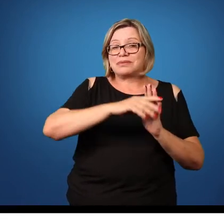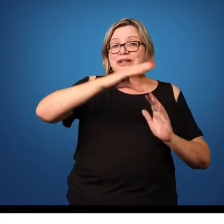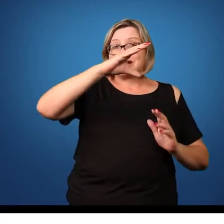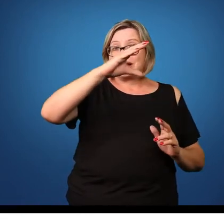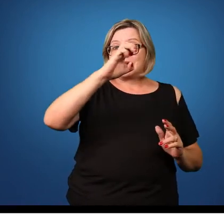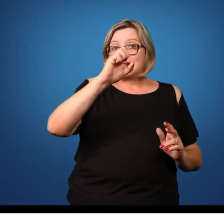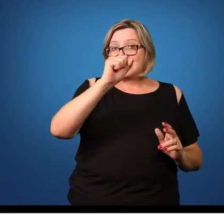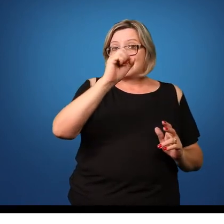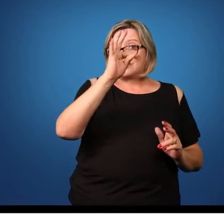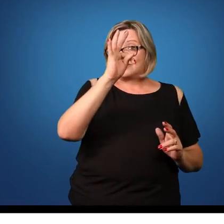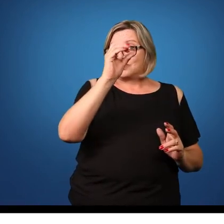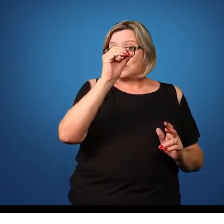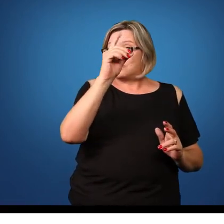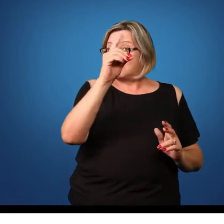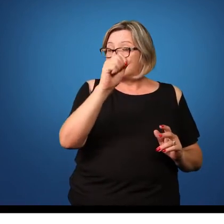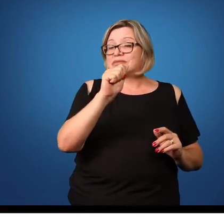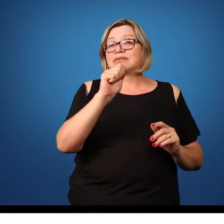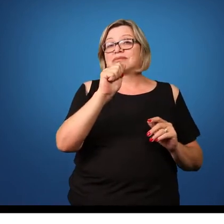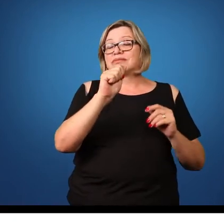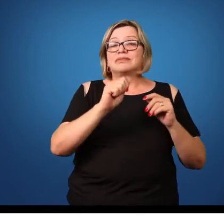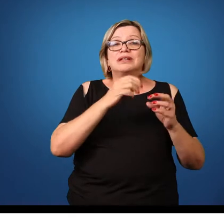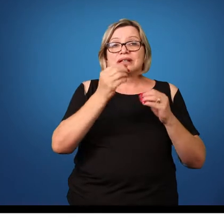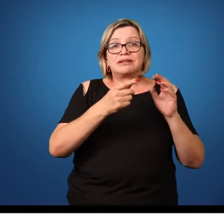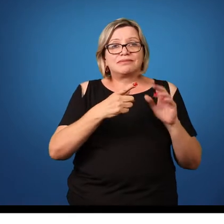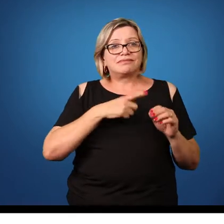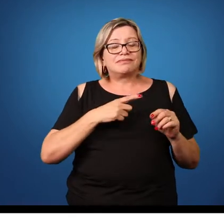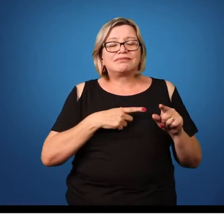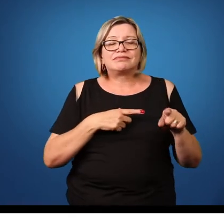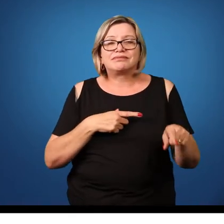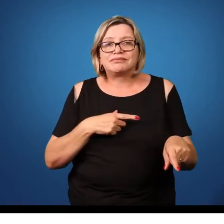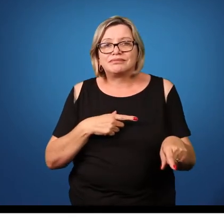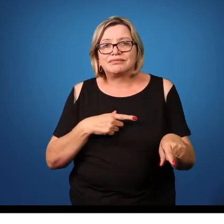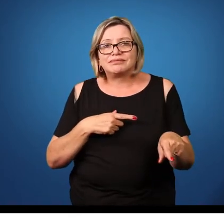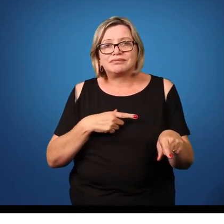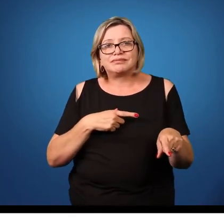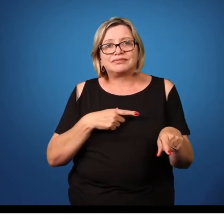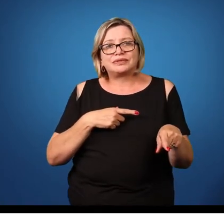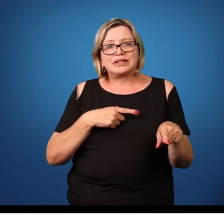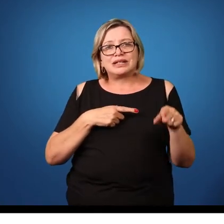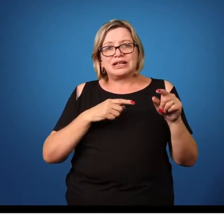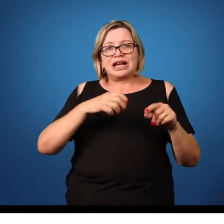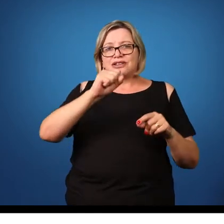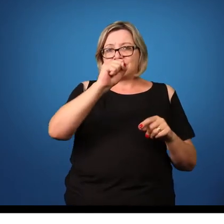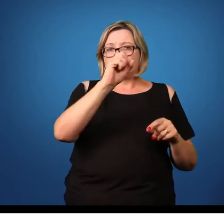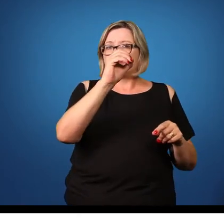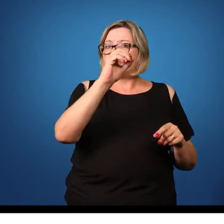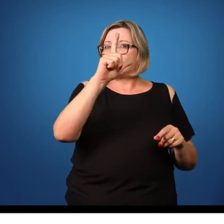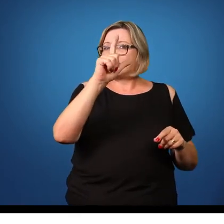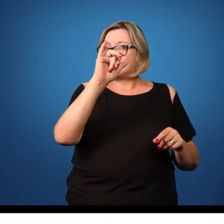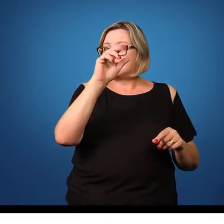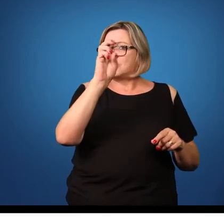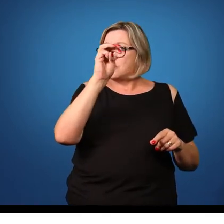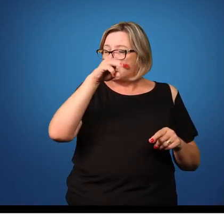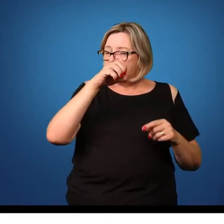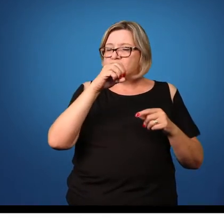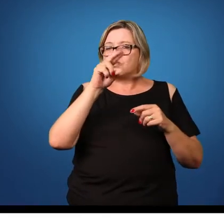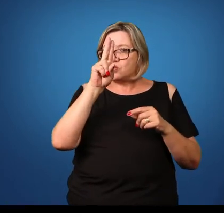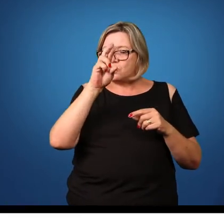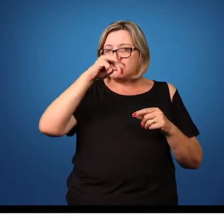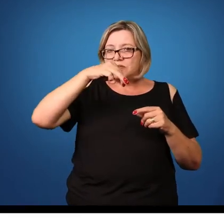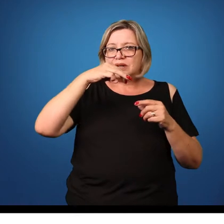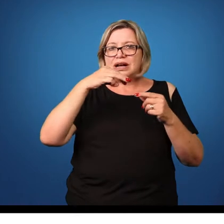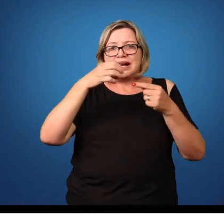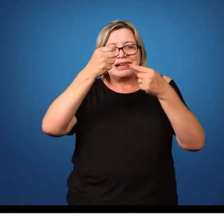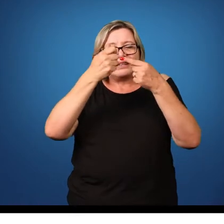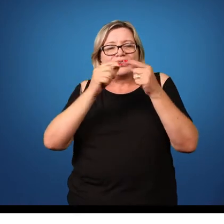tinha comentado anteriormente. E ela apresenta, no caso da tênia sóleo, uma das características dela é que na